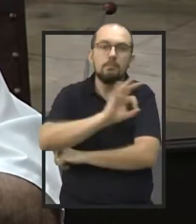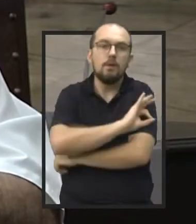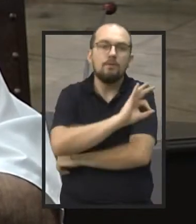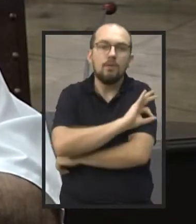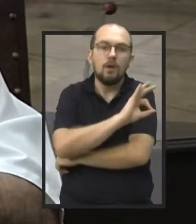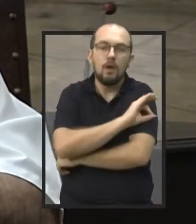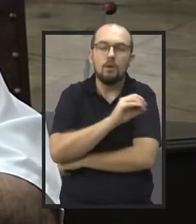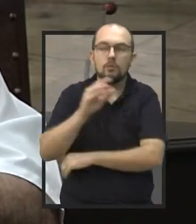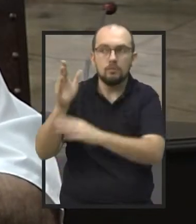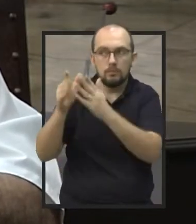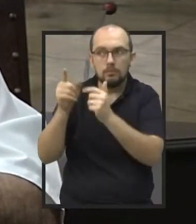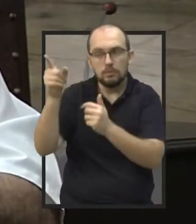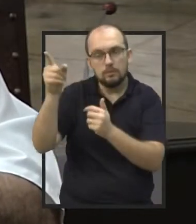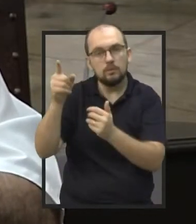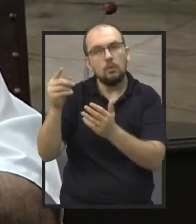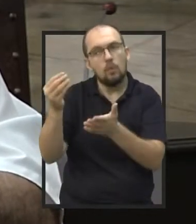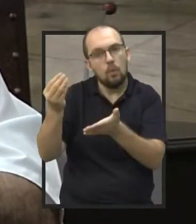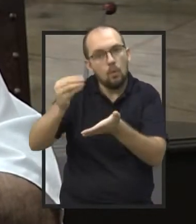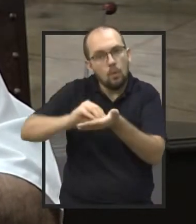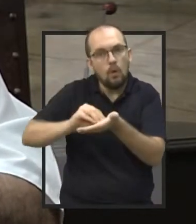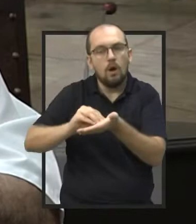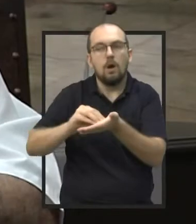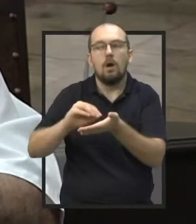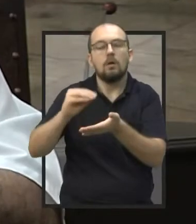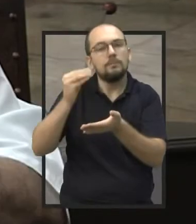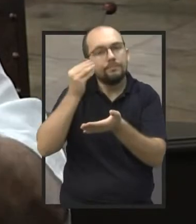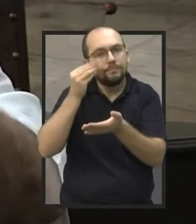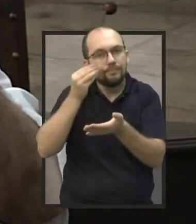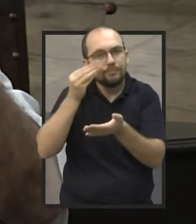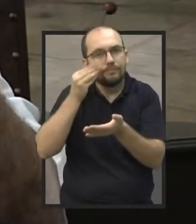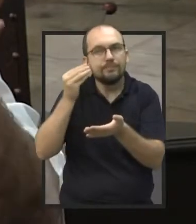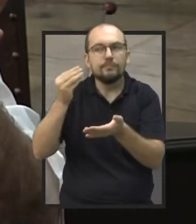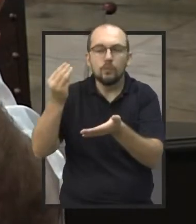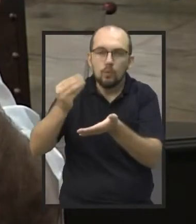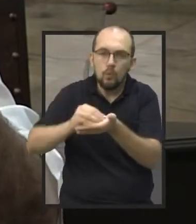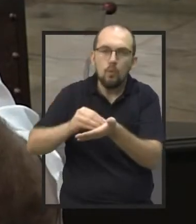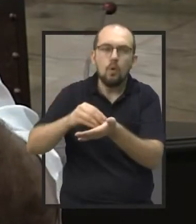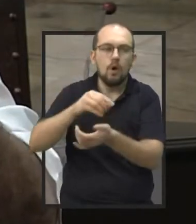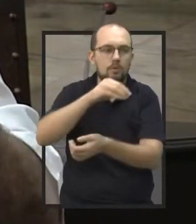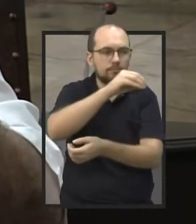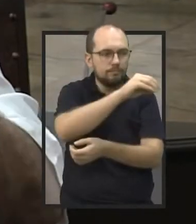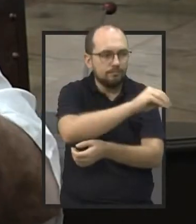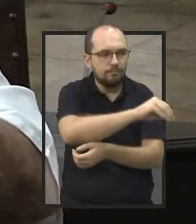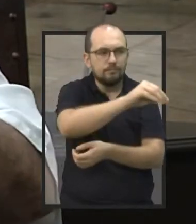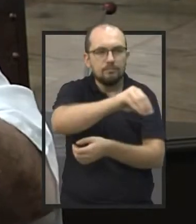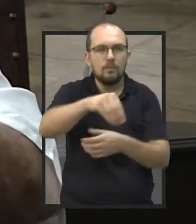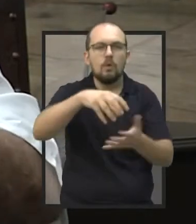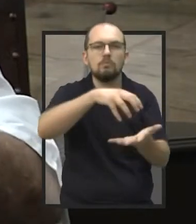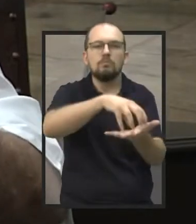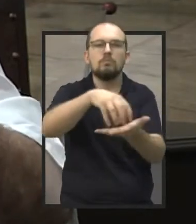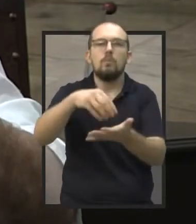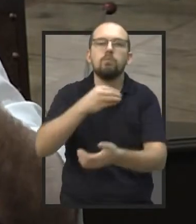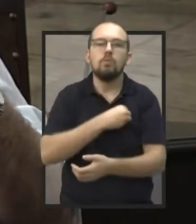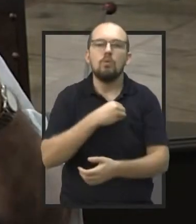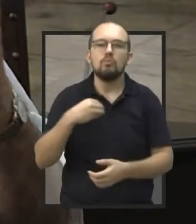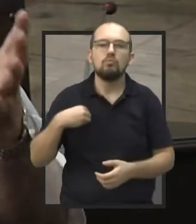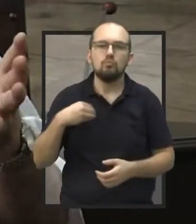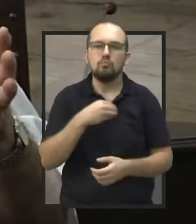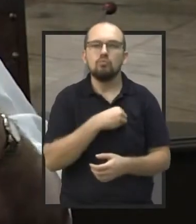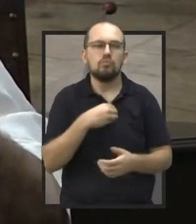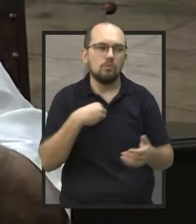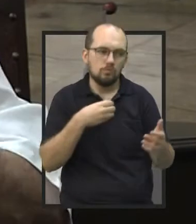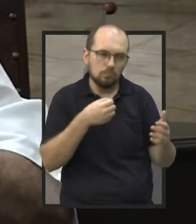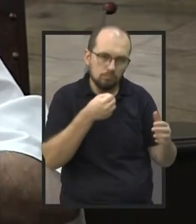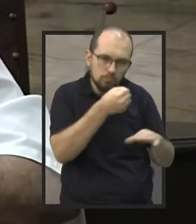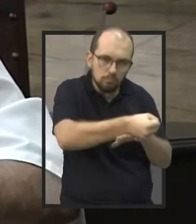coloque alguns postos de saúde e atendimento ginecológico. Não dá para colocar